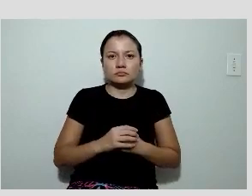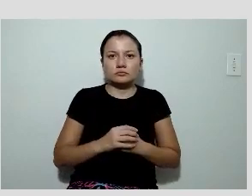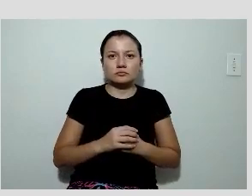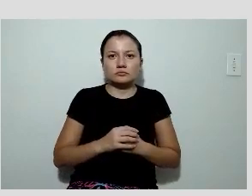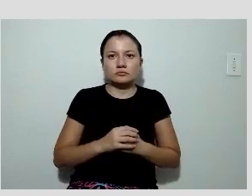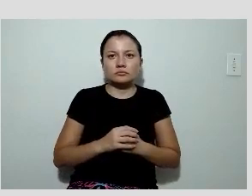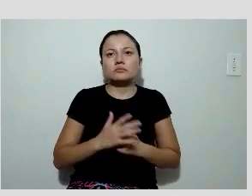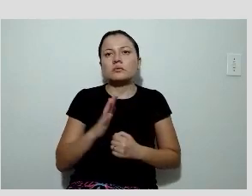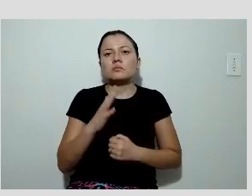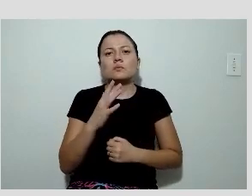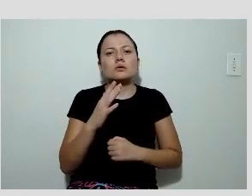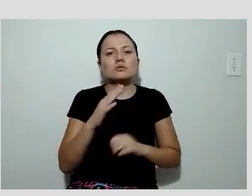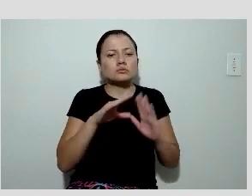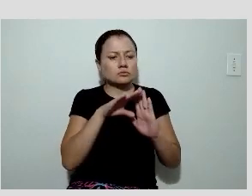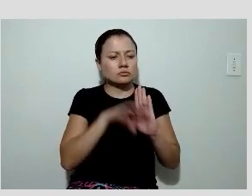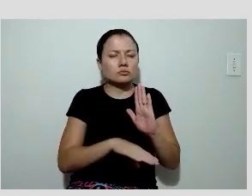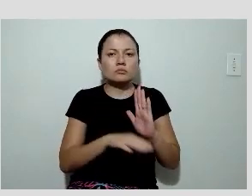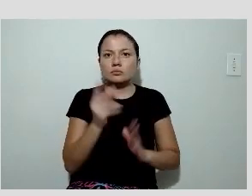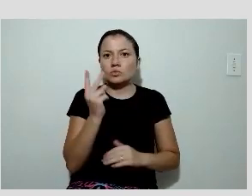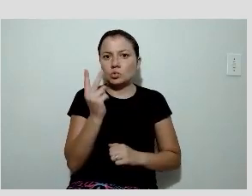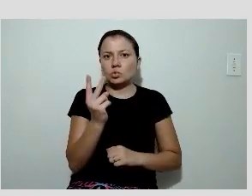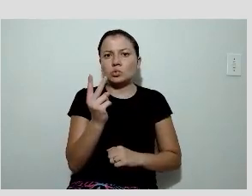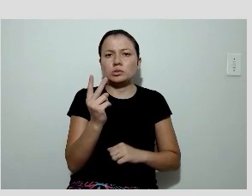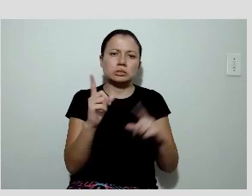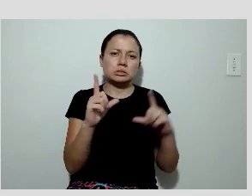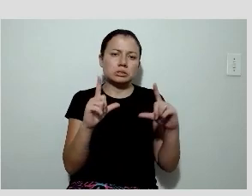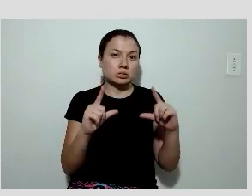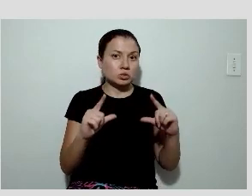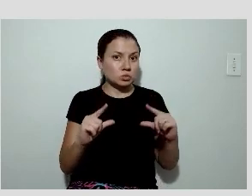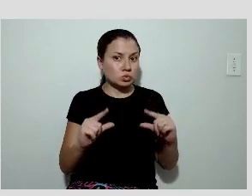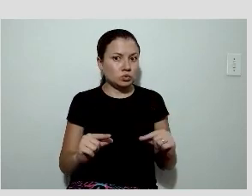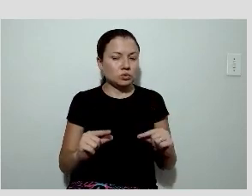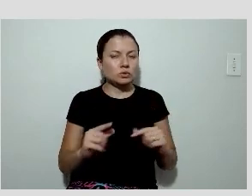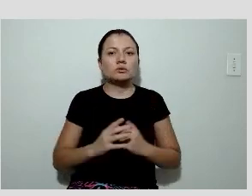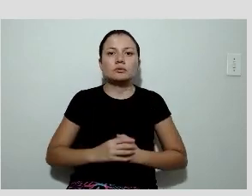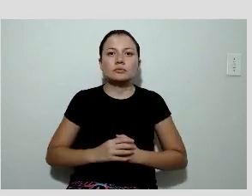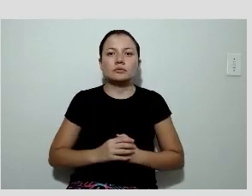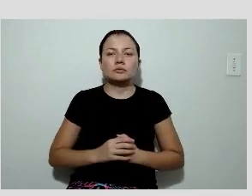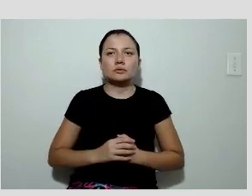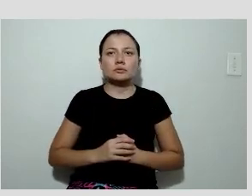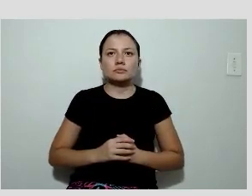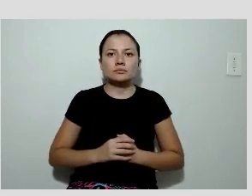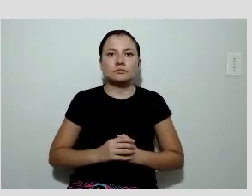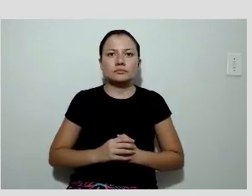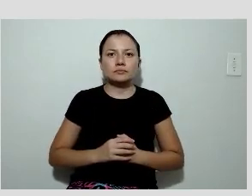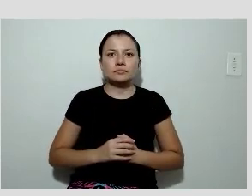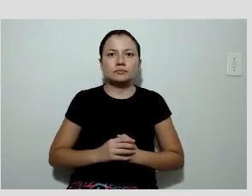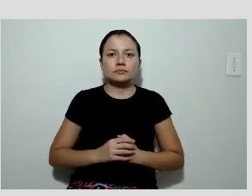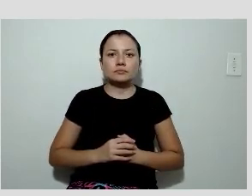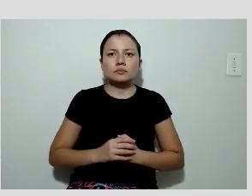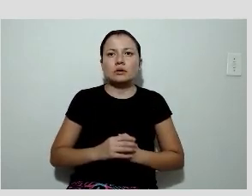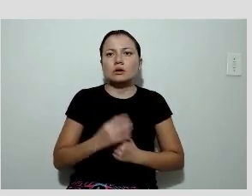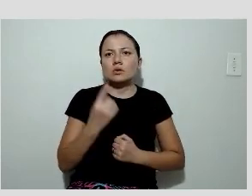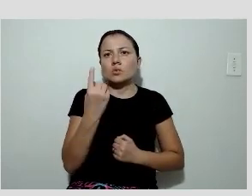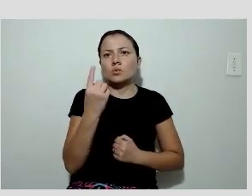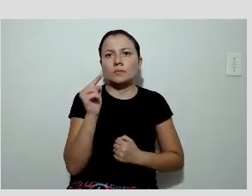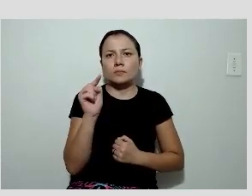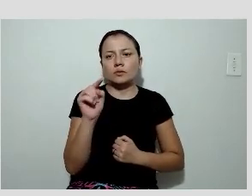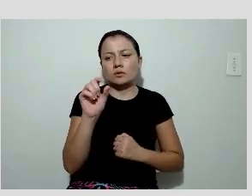abaixo de 2%, diminuída, mas também não tão diminuída, a ponte está abaixo de 1,8%.